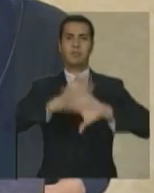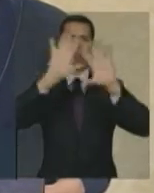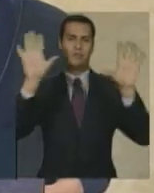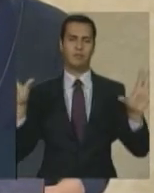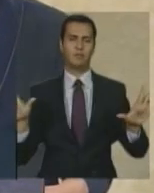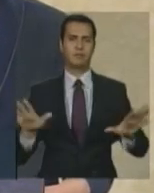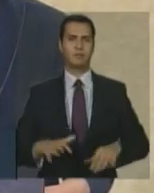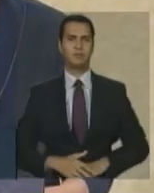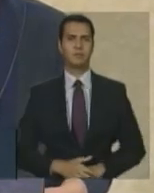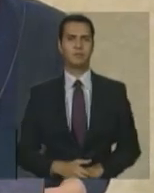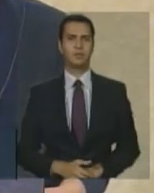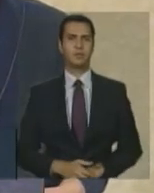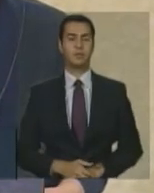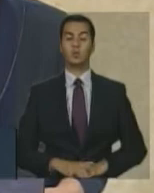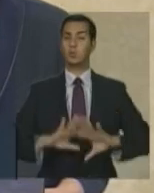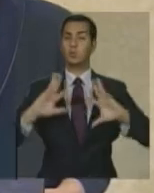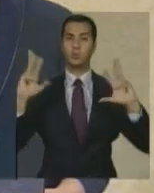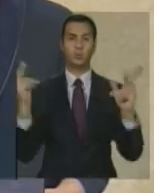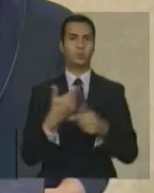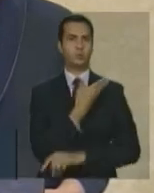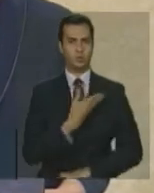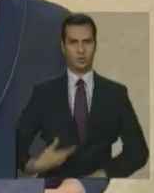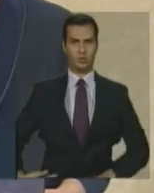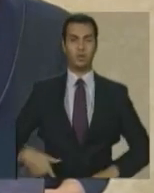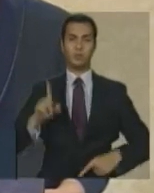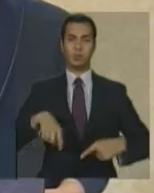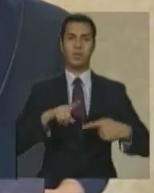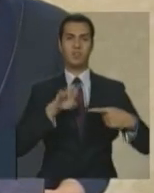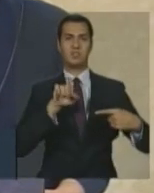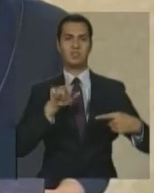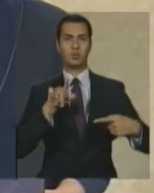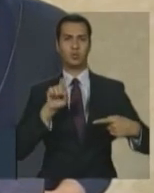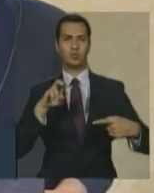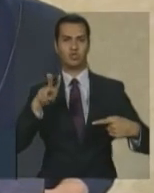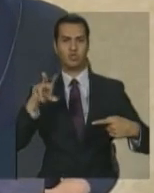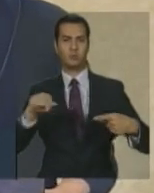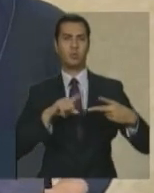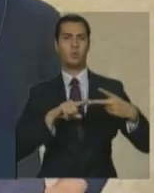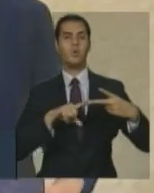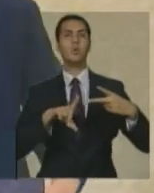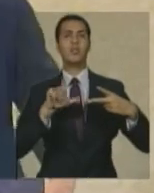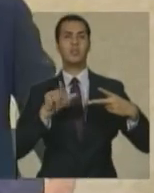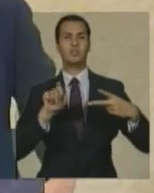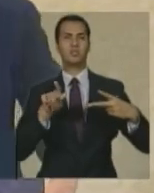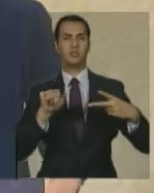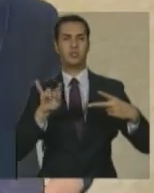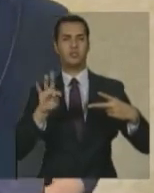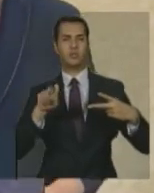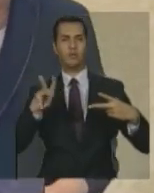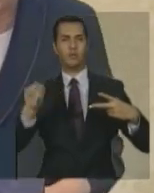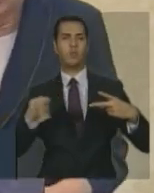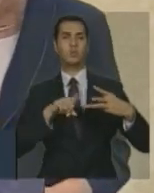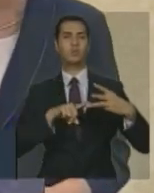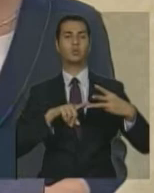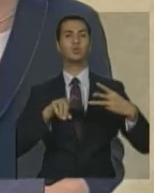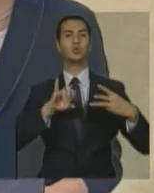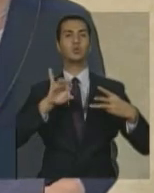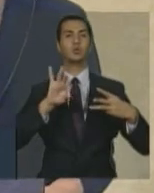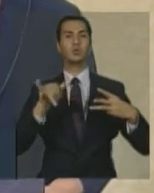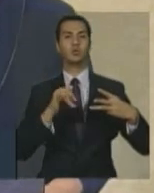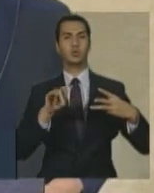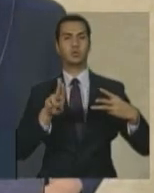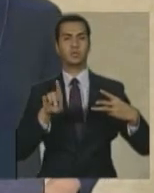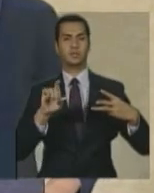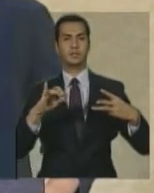me refiro a todos os poderes ao executivo ao legislativo ao judiciário nos níveis